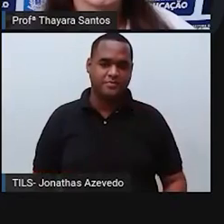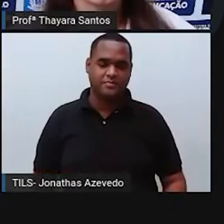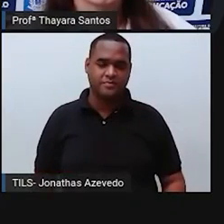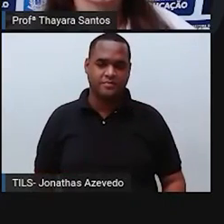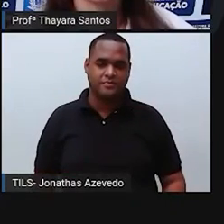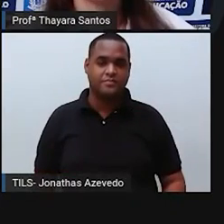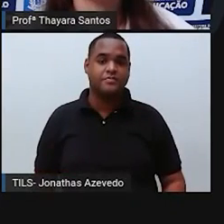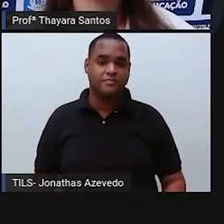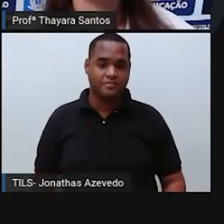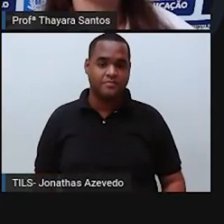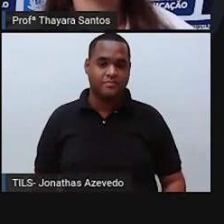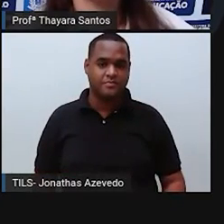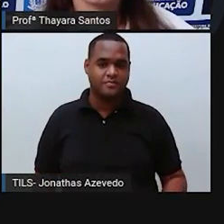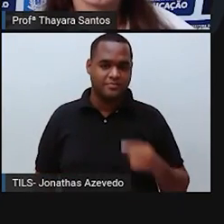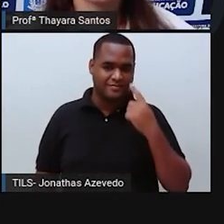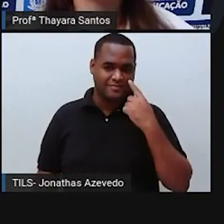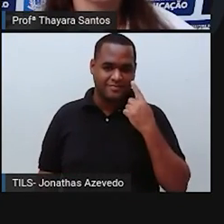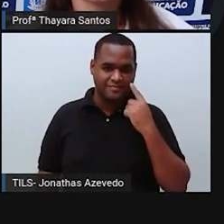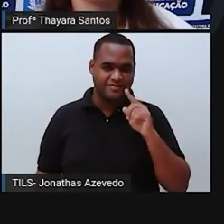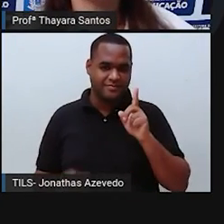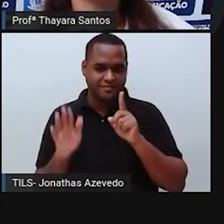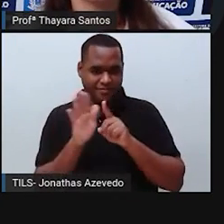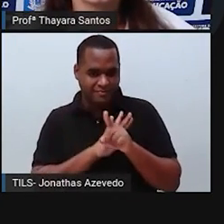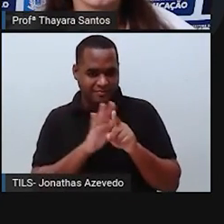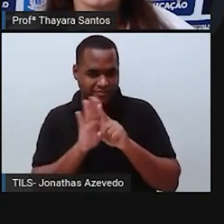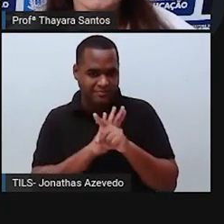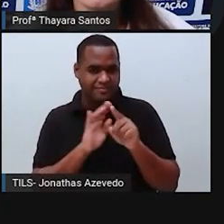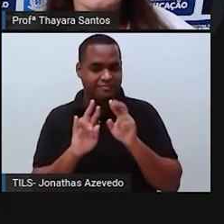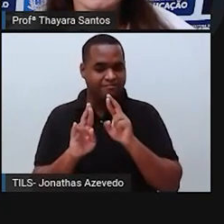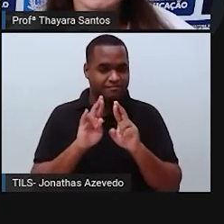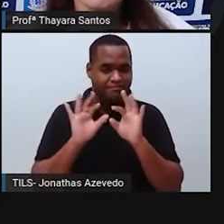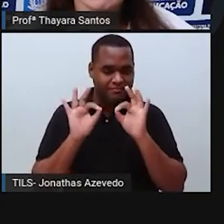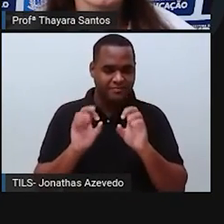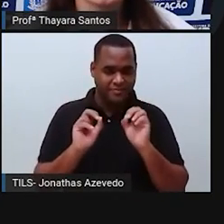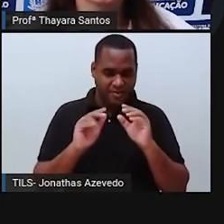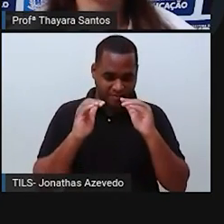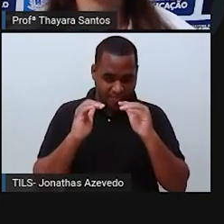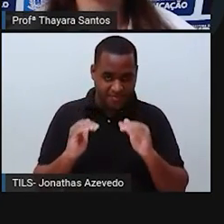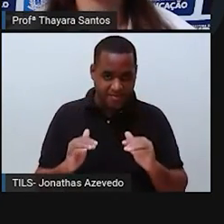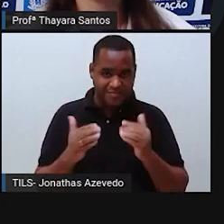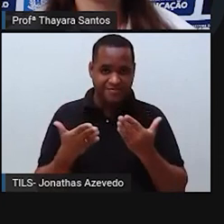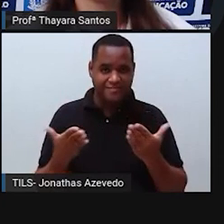Nesse quiz vão aparecer perguntas e alternativas de respostas aqui embaixo.